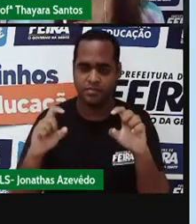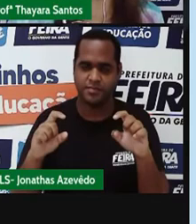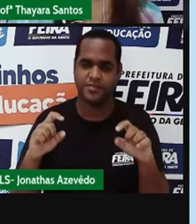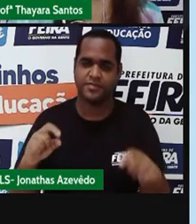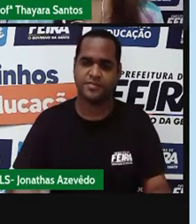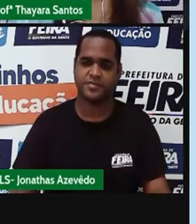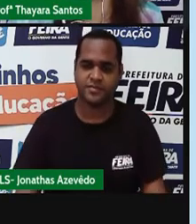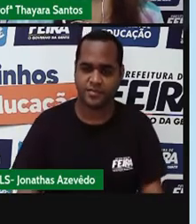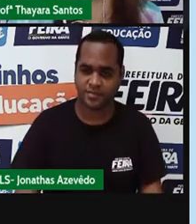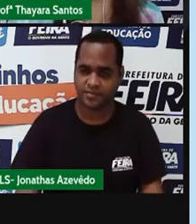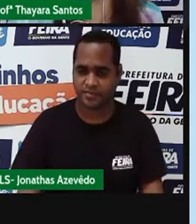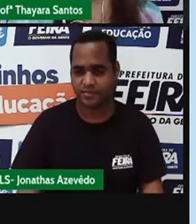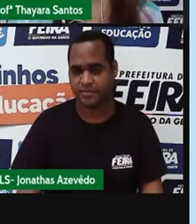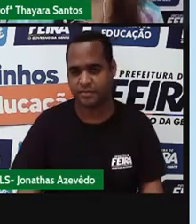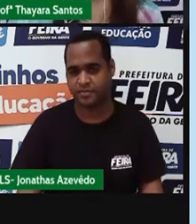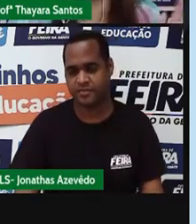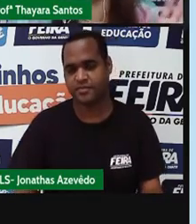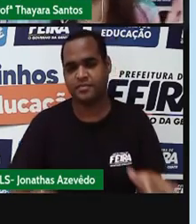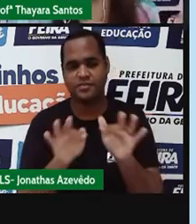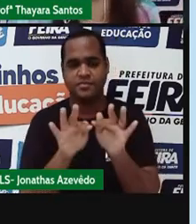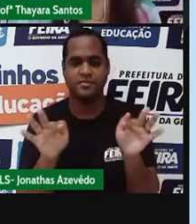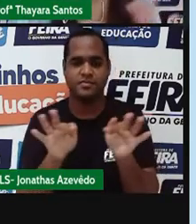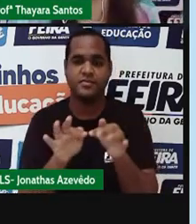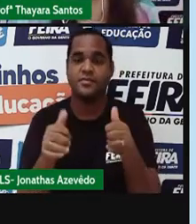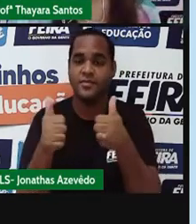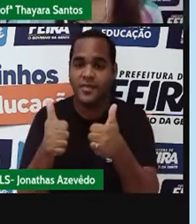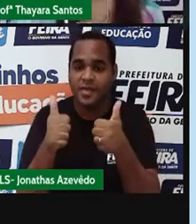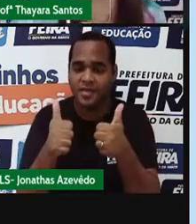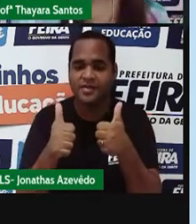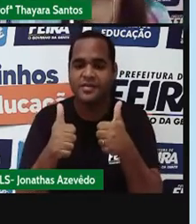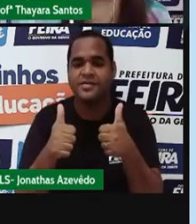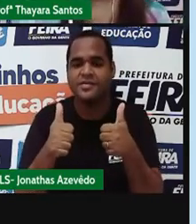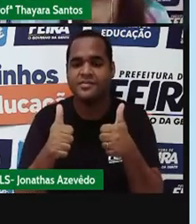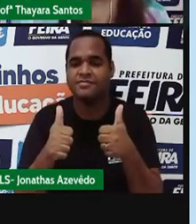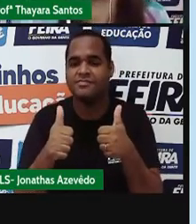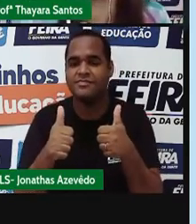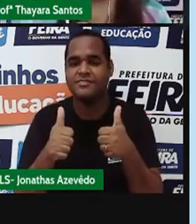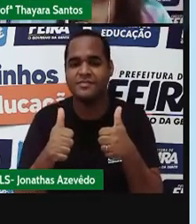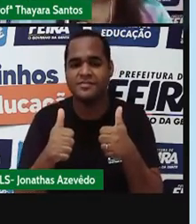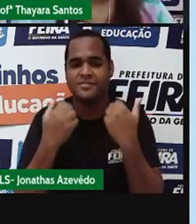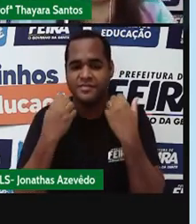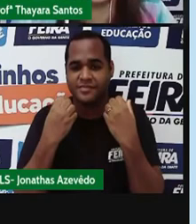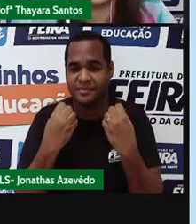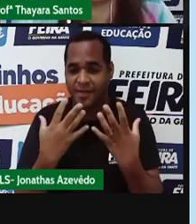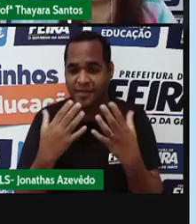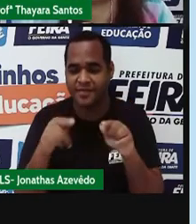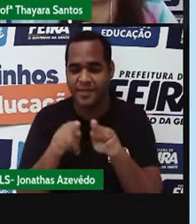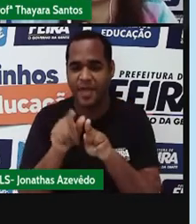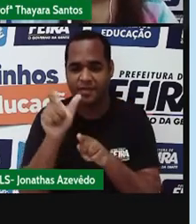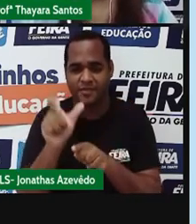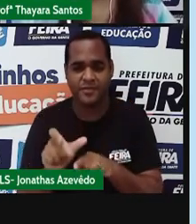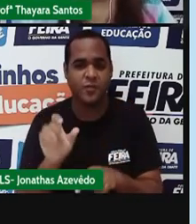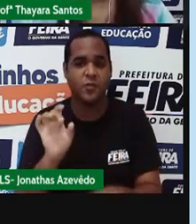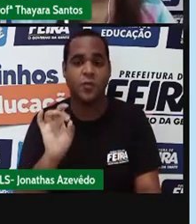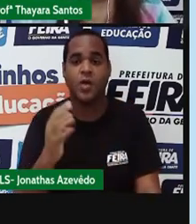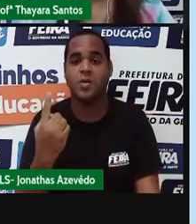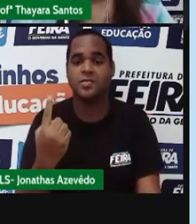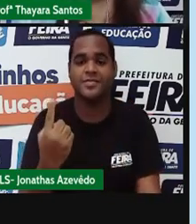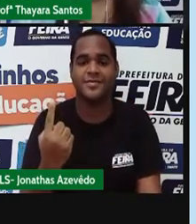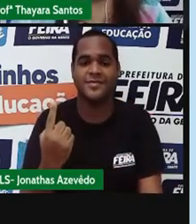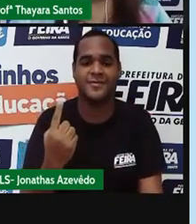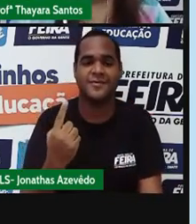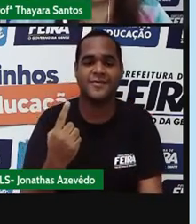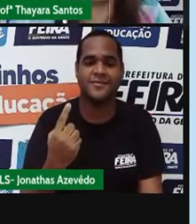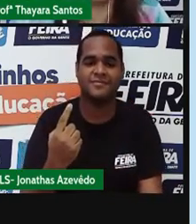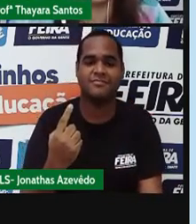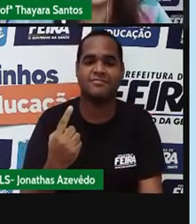substância simples. Só tem branca, cor branca. Então, só é uma substância, só é um elemento, desculpa. Vamos passar